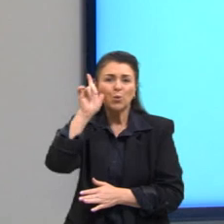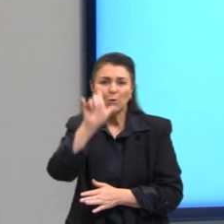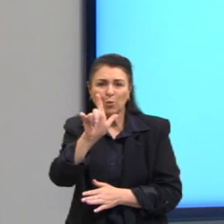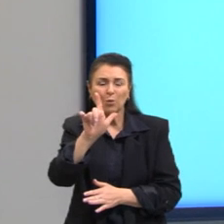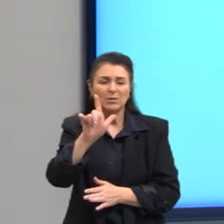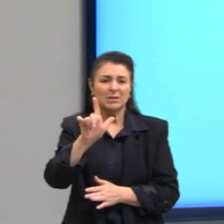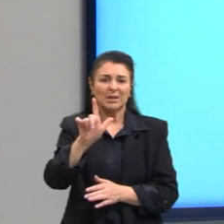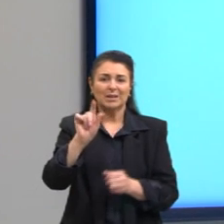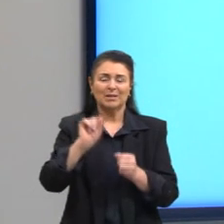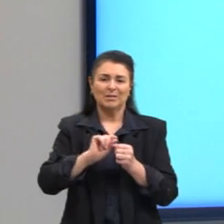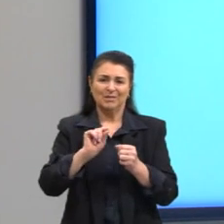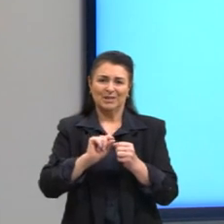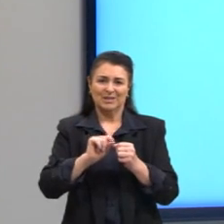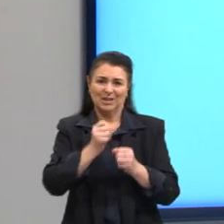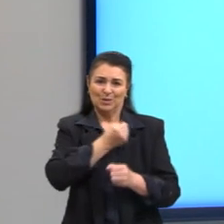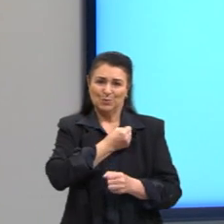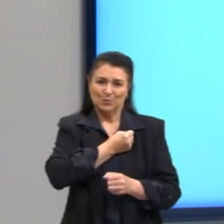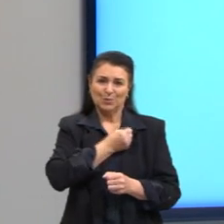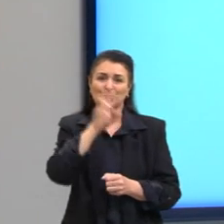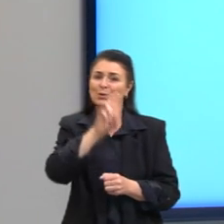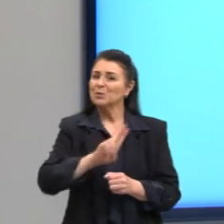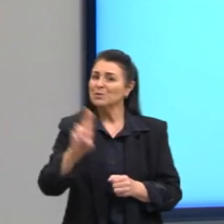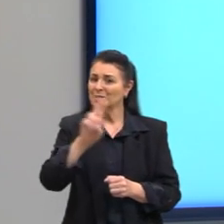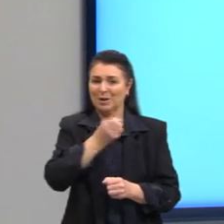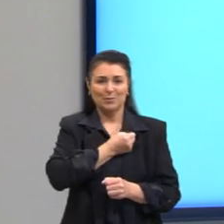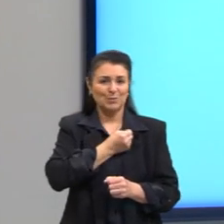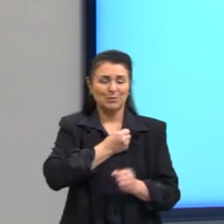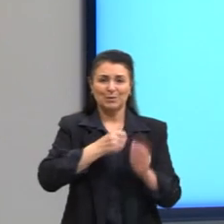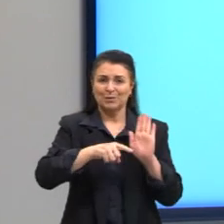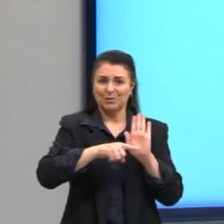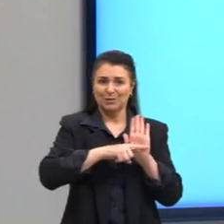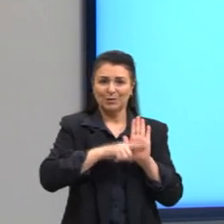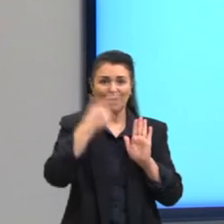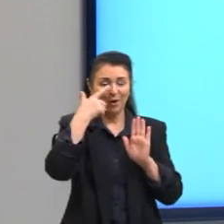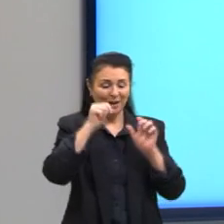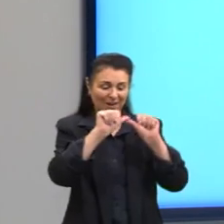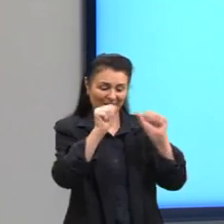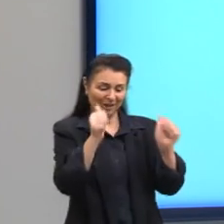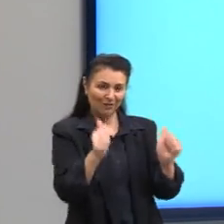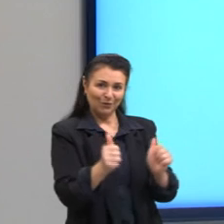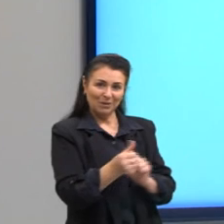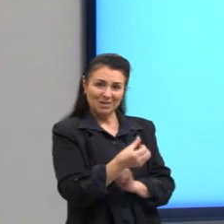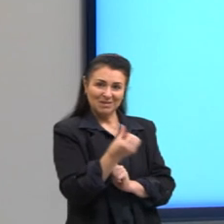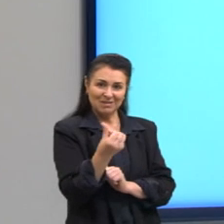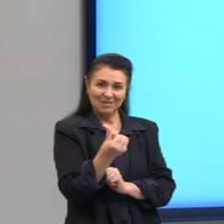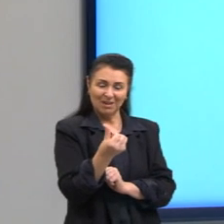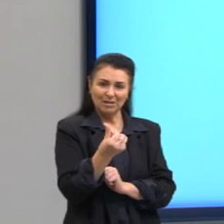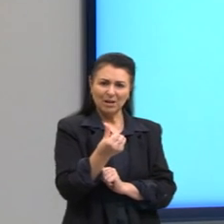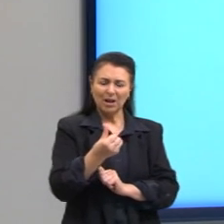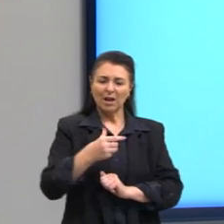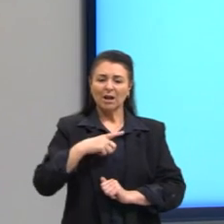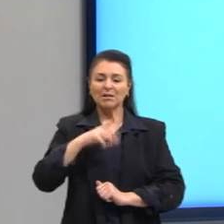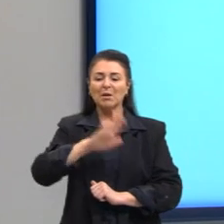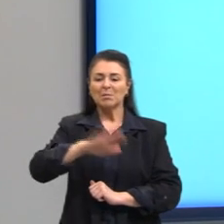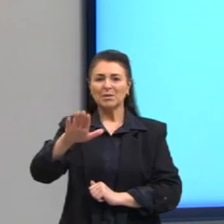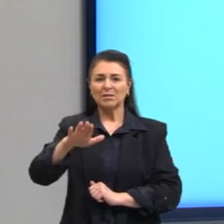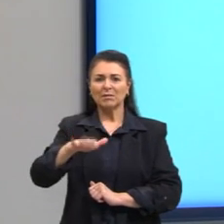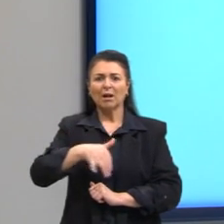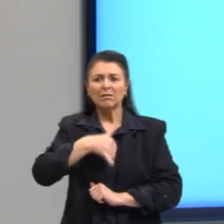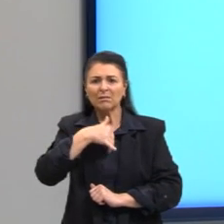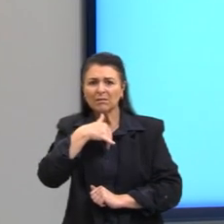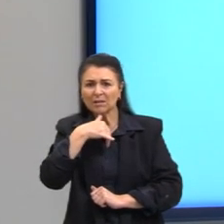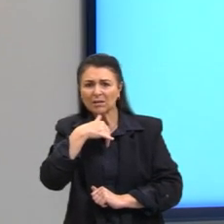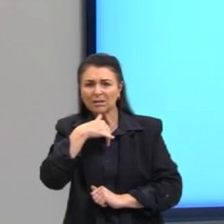esperado. Então, aqui, na figura 6, ilustra um estudante desmotivado e, às vezes, frustrado em função do estado